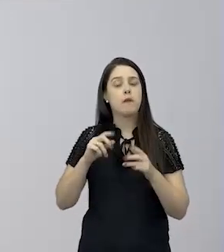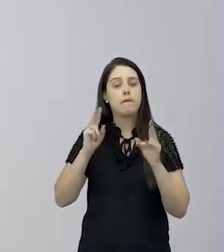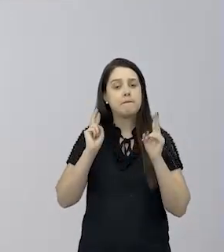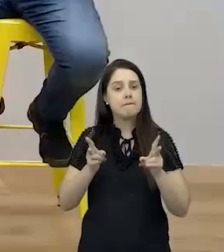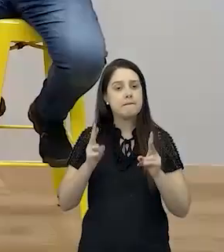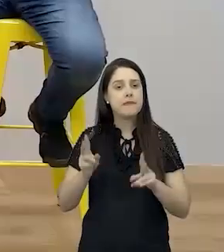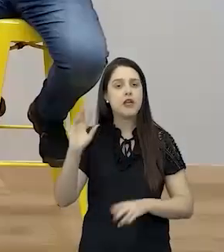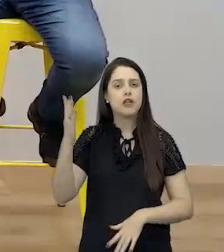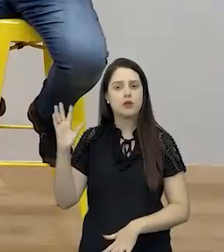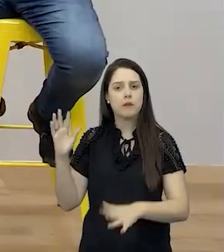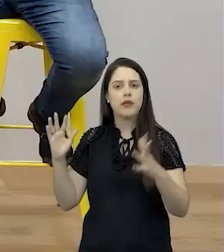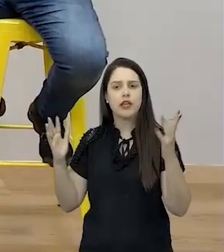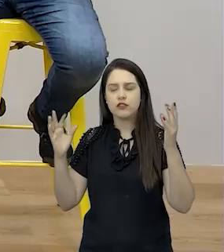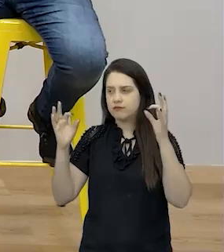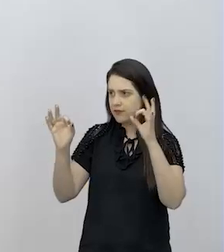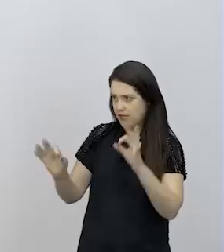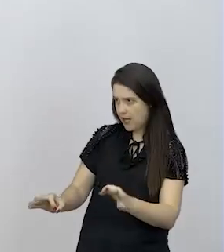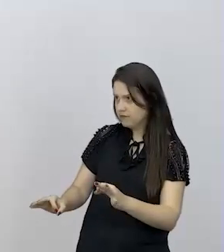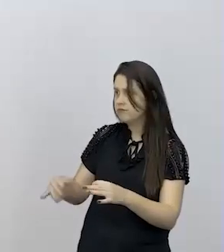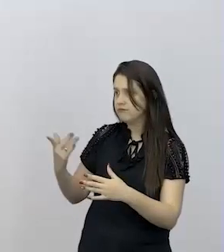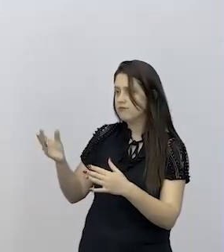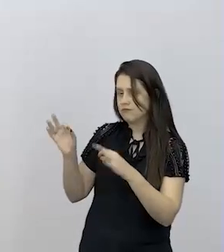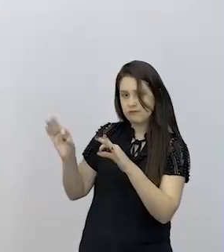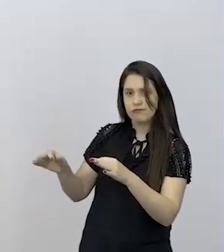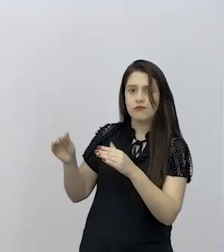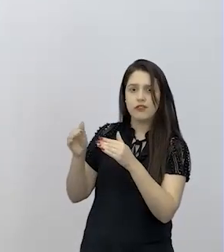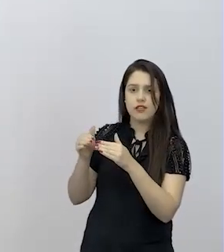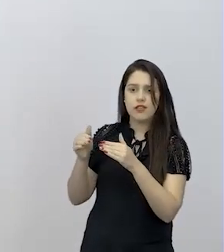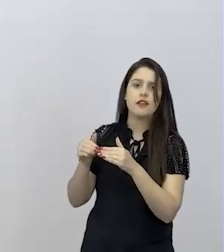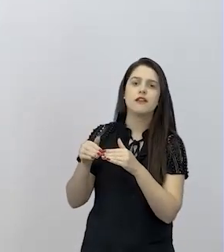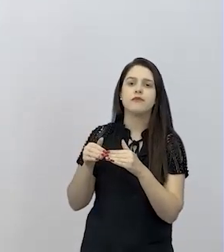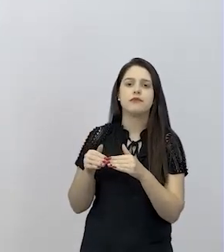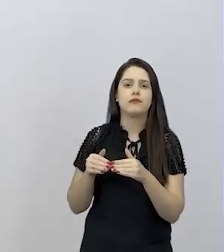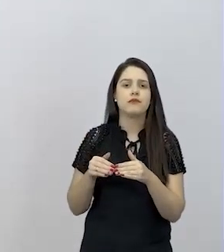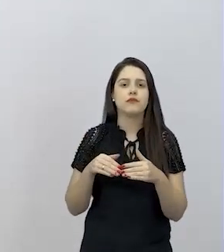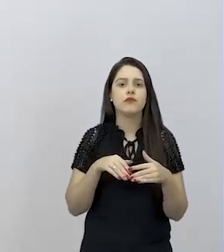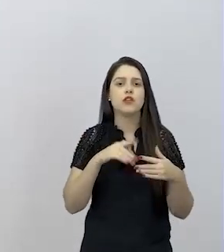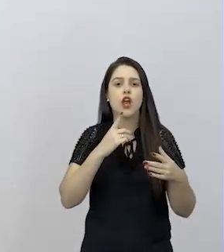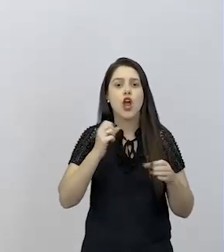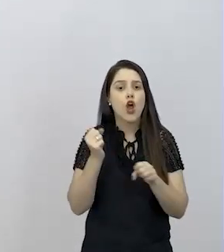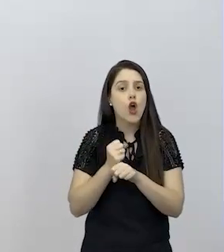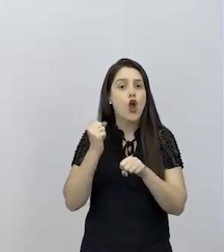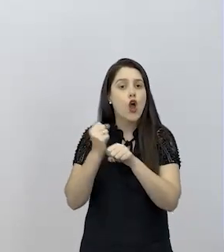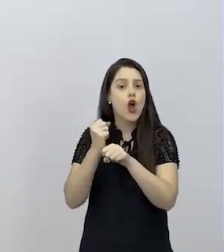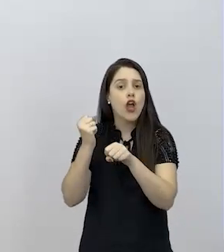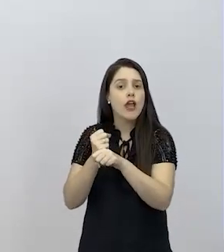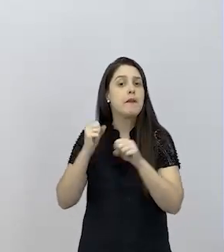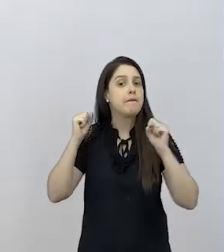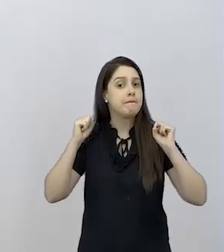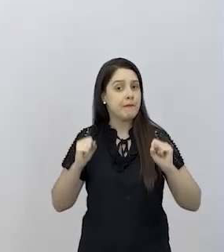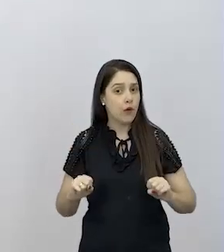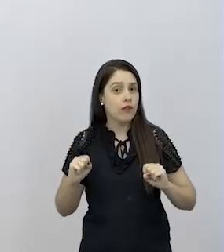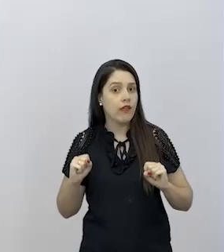juntamente conosco. Tá correto? Correto, e nós até falamos, inclusive, que essas construções, elas não podem